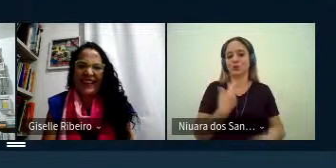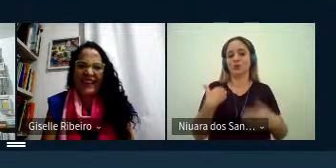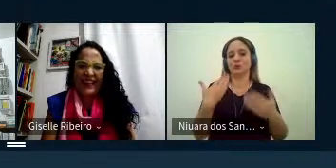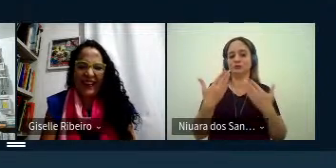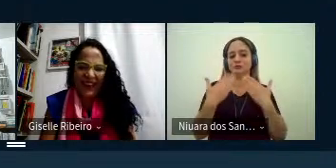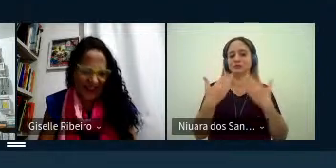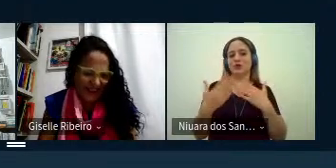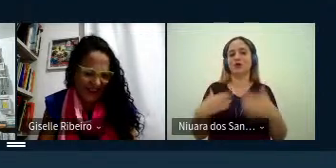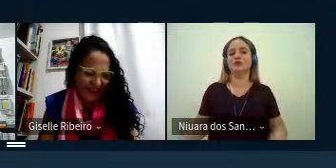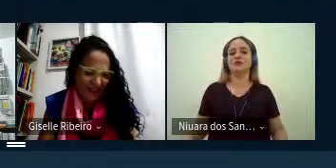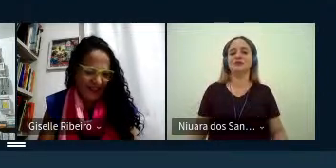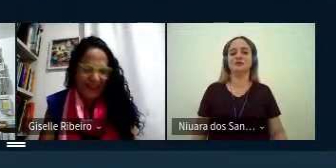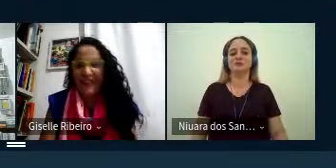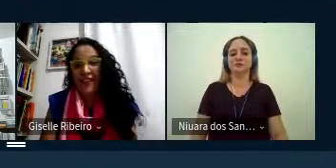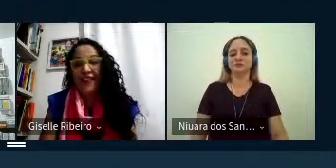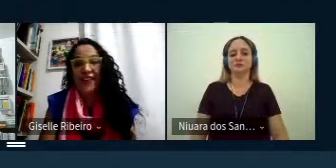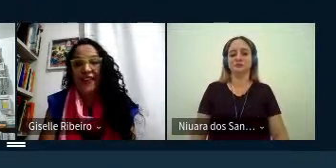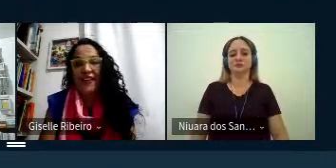ideia